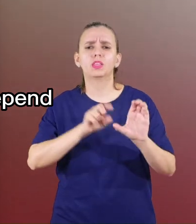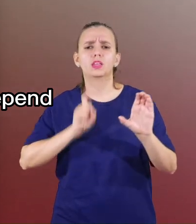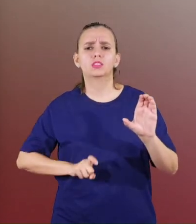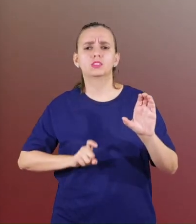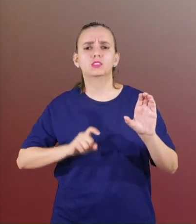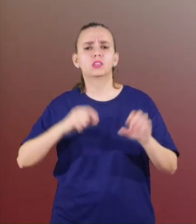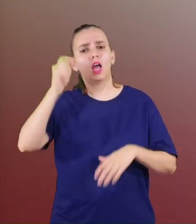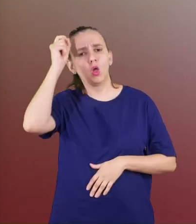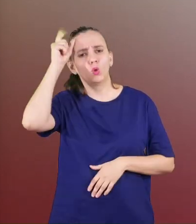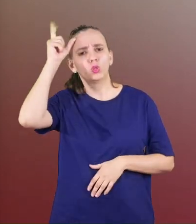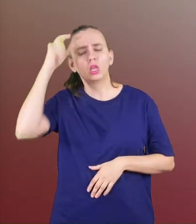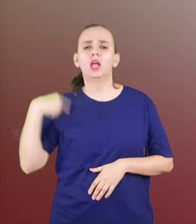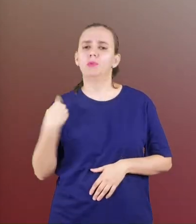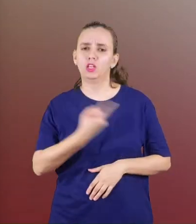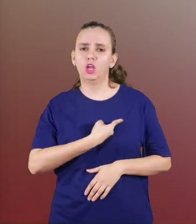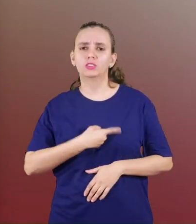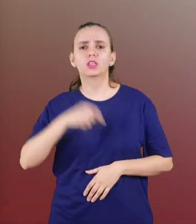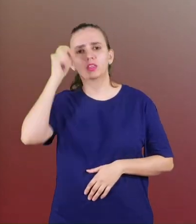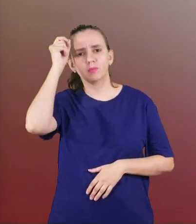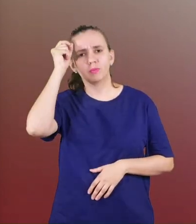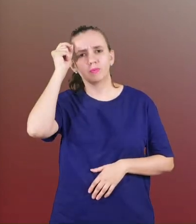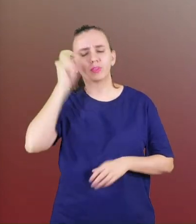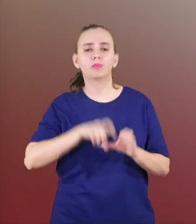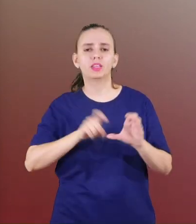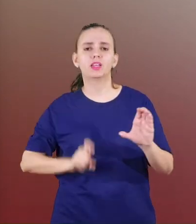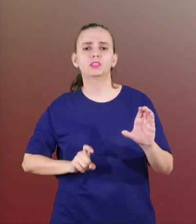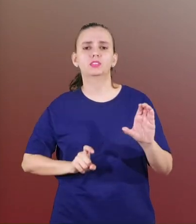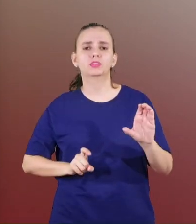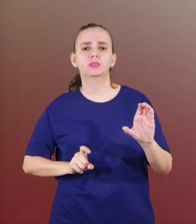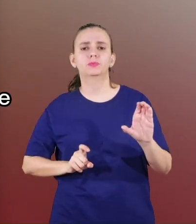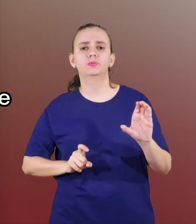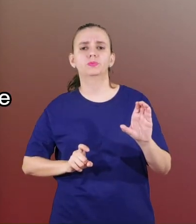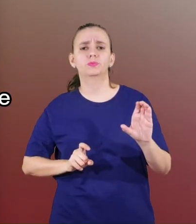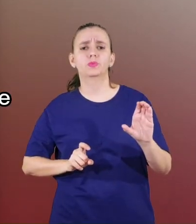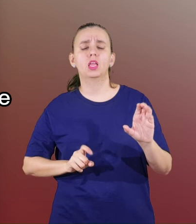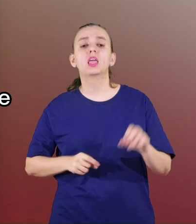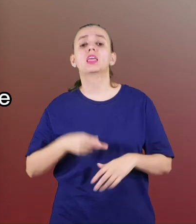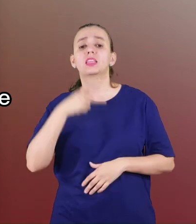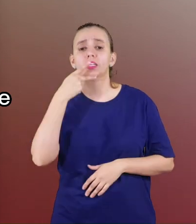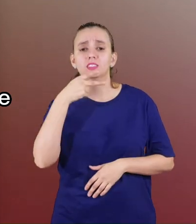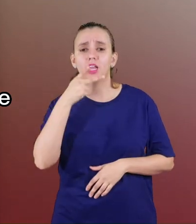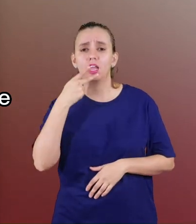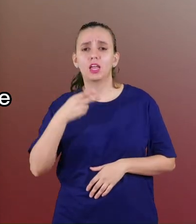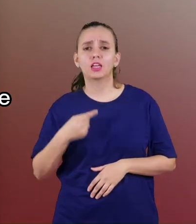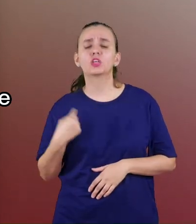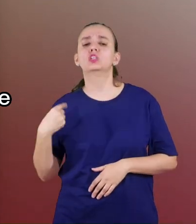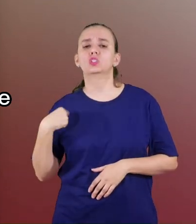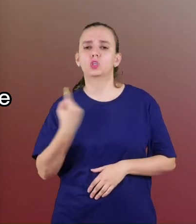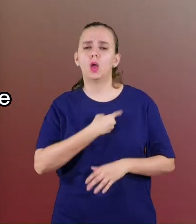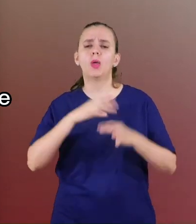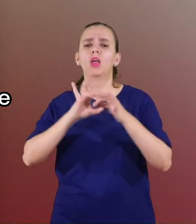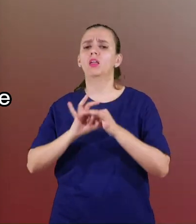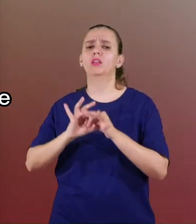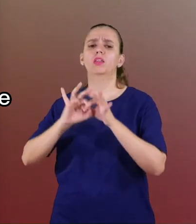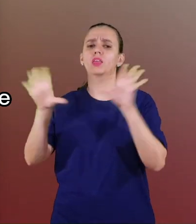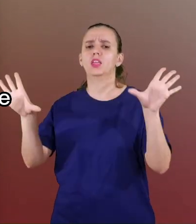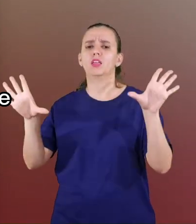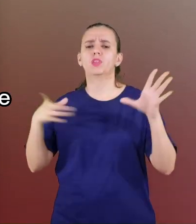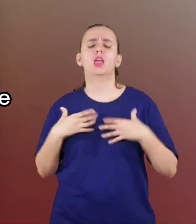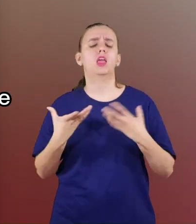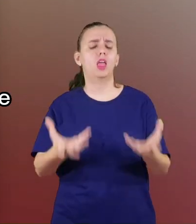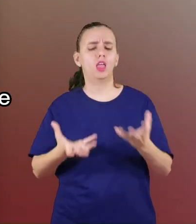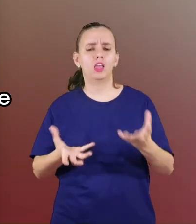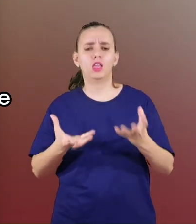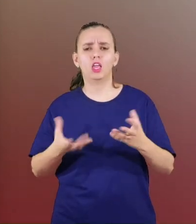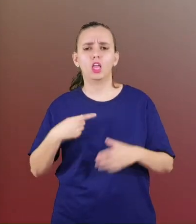cultural, pela nossa independência em dizer que somos livres, e temos e queremos o